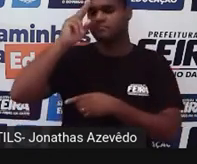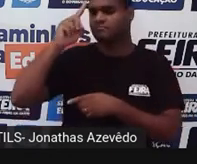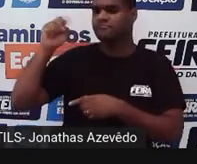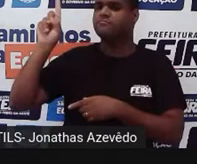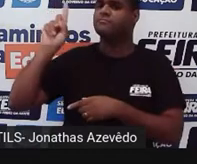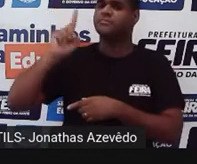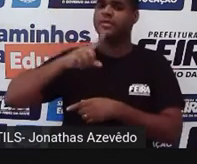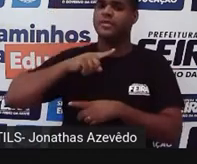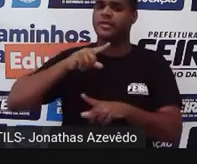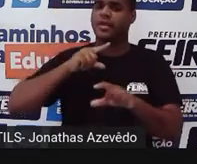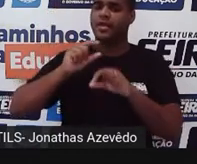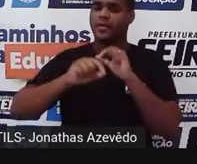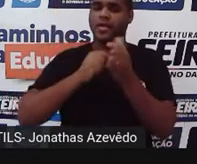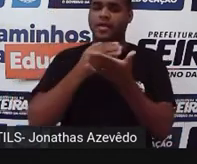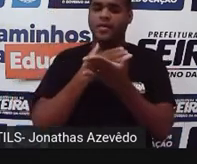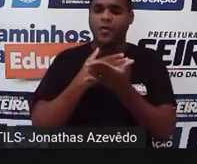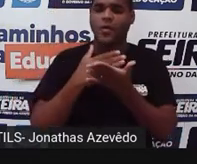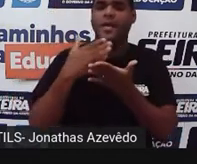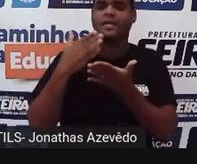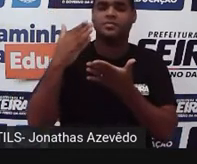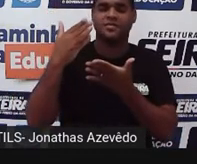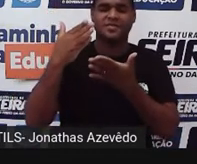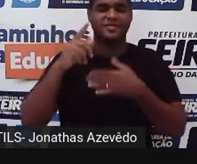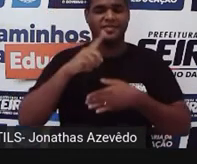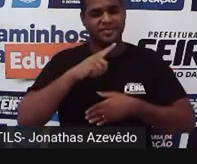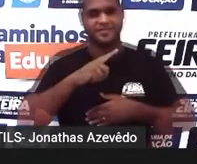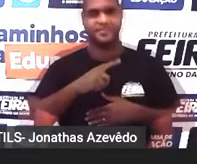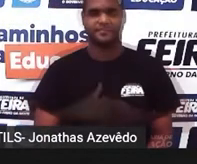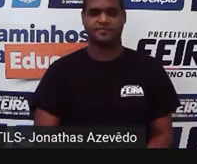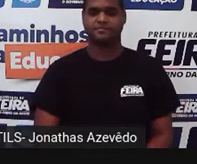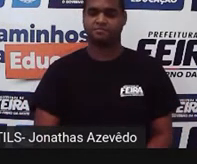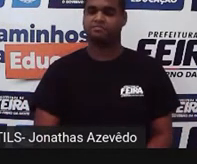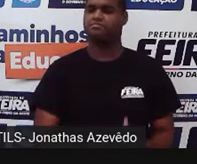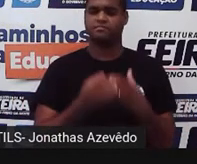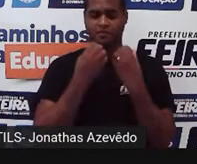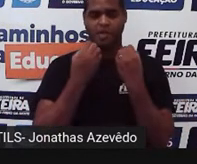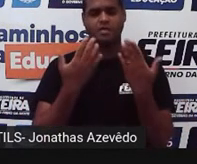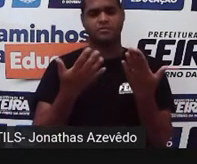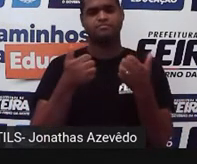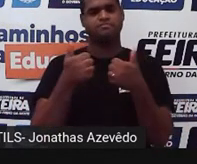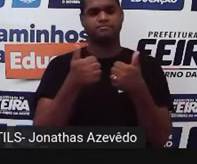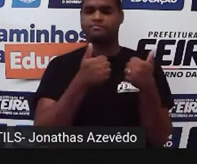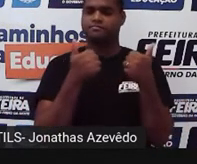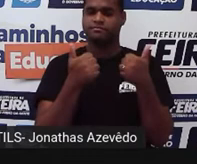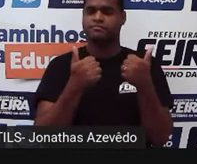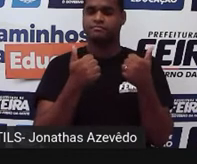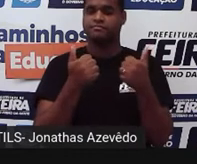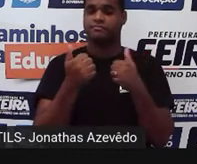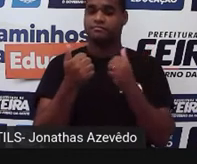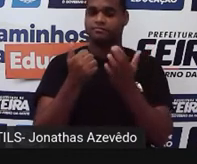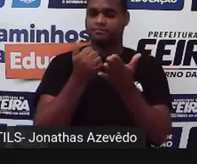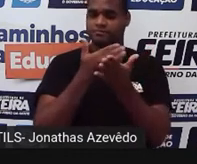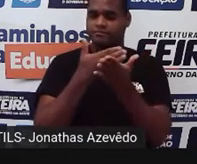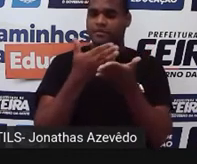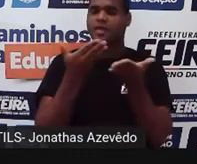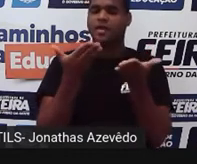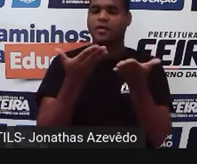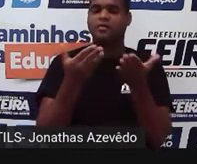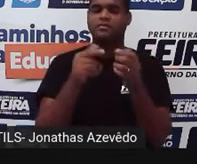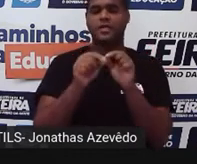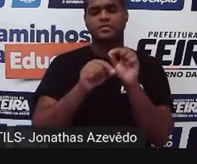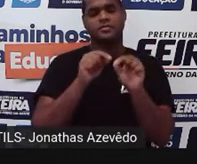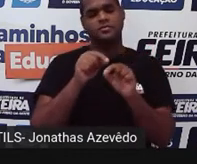essa parte inicial, essa parte do começo. Tá? Bom, então beleza. Então a partir de agora a gente vai